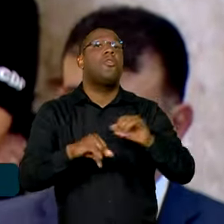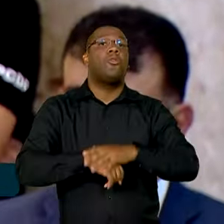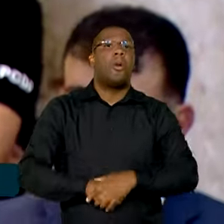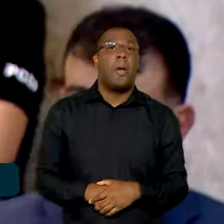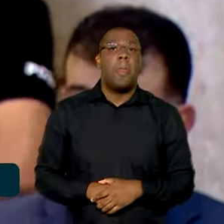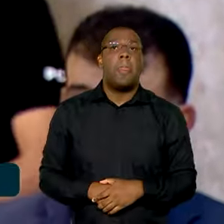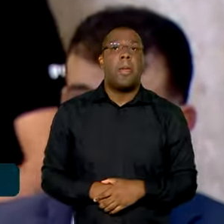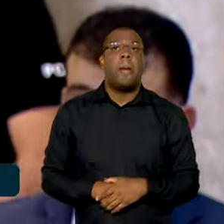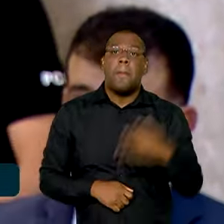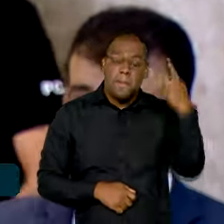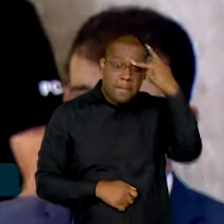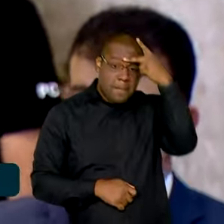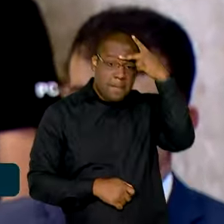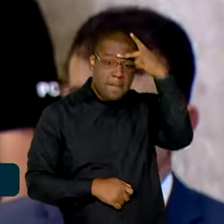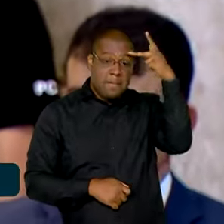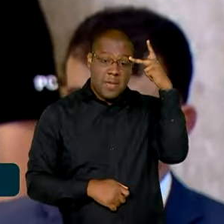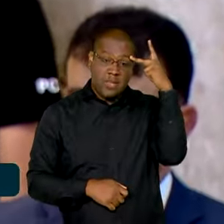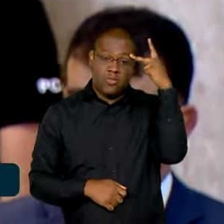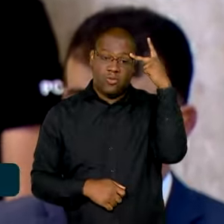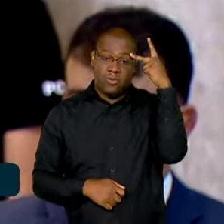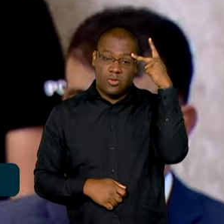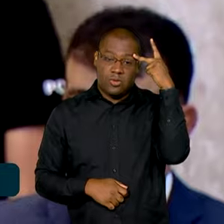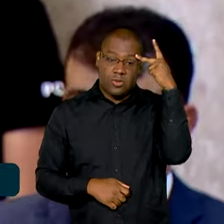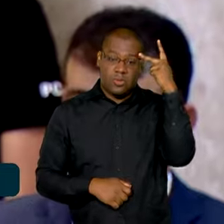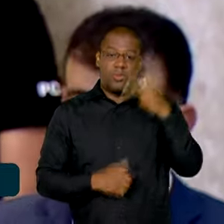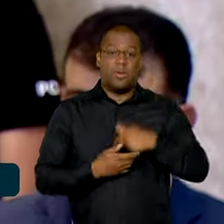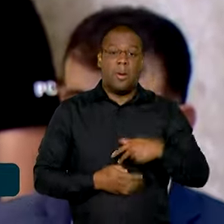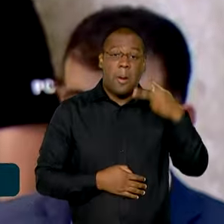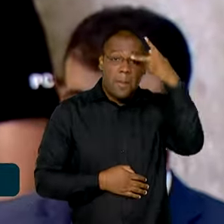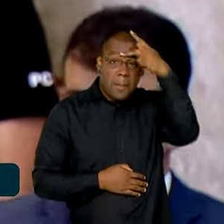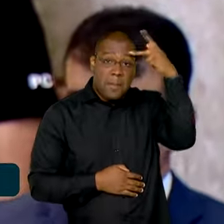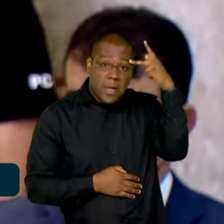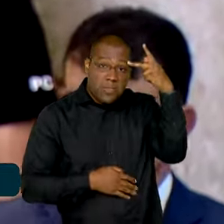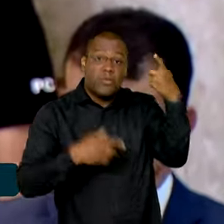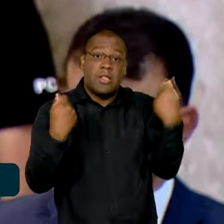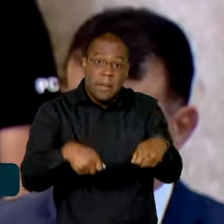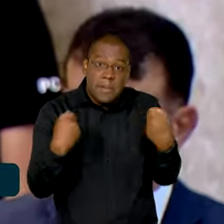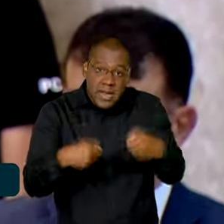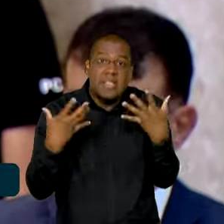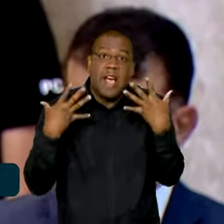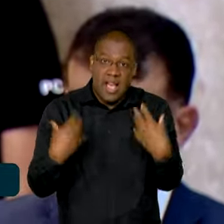deixar aquilo que elas acreditam como uma mensagem democrática.